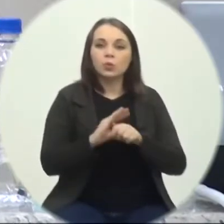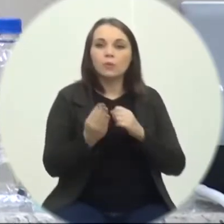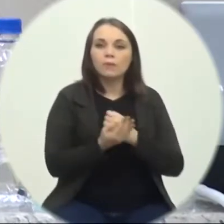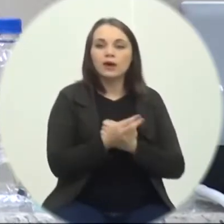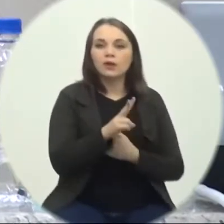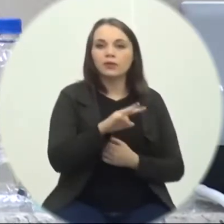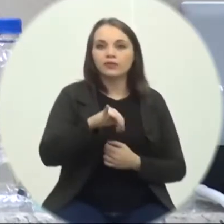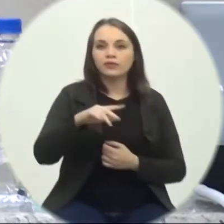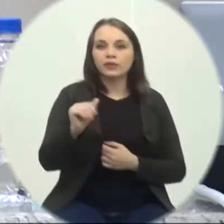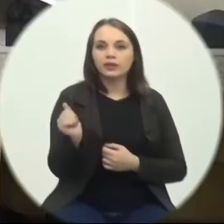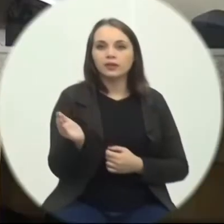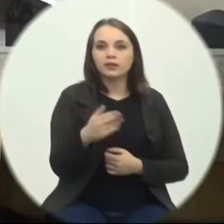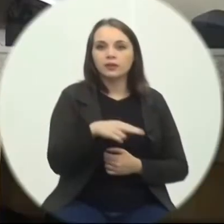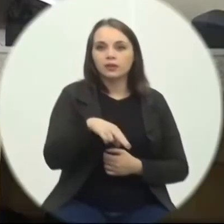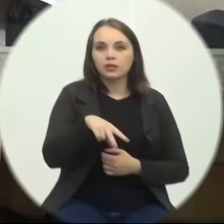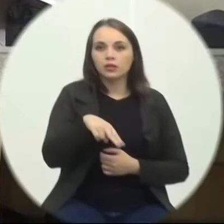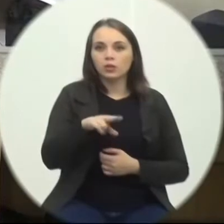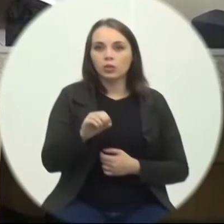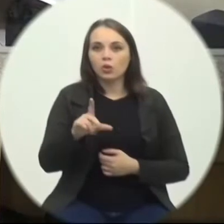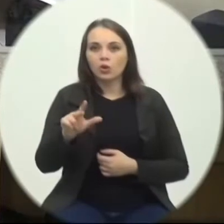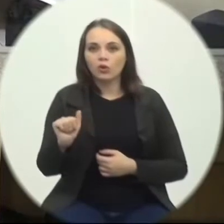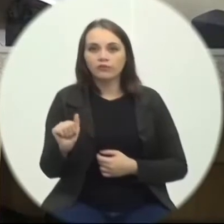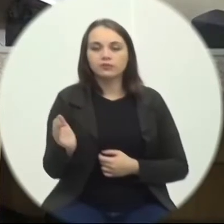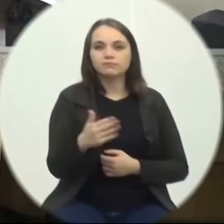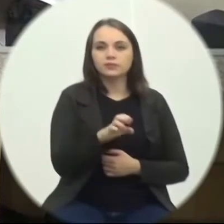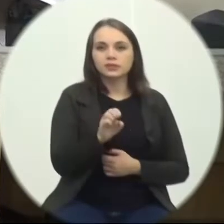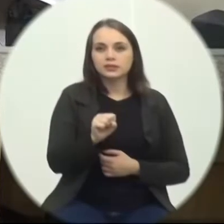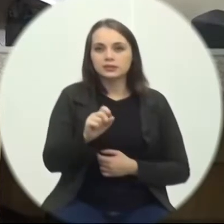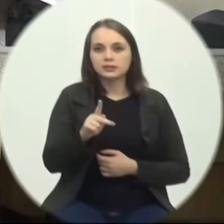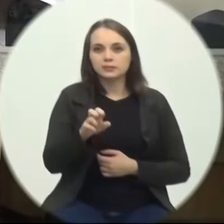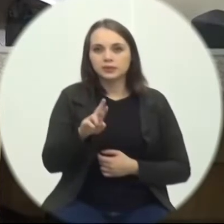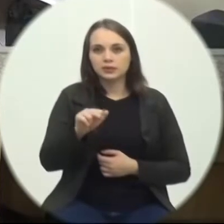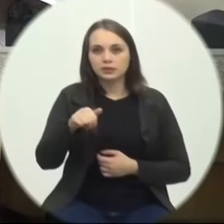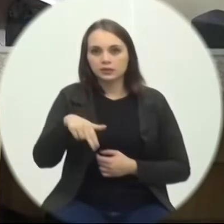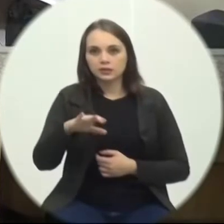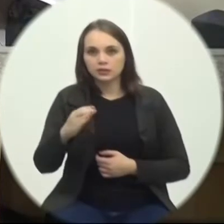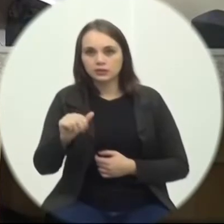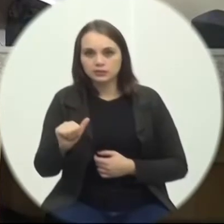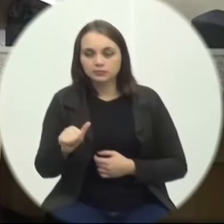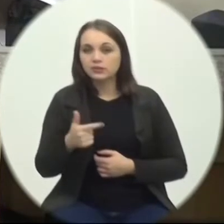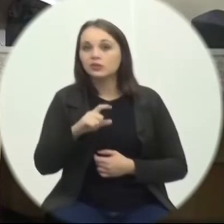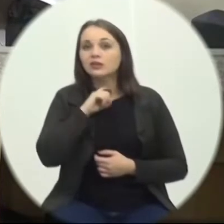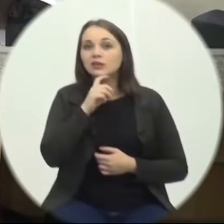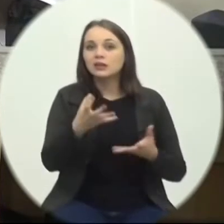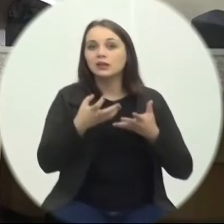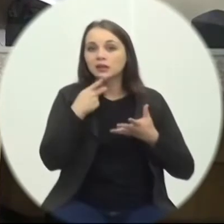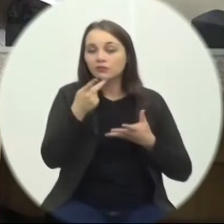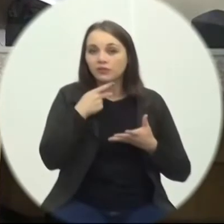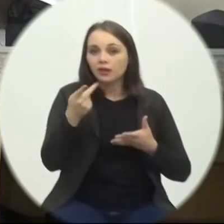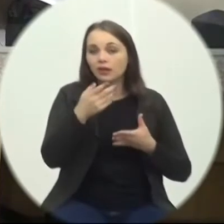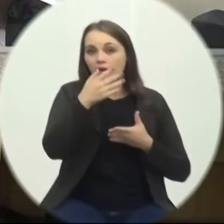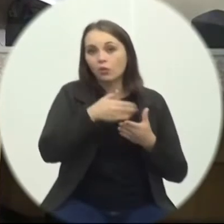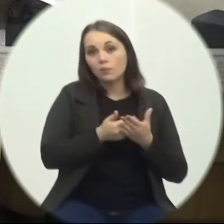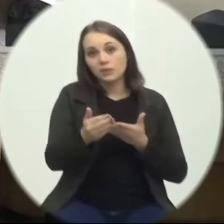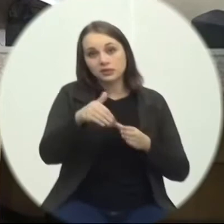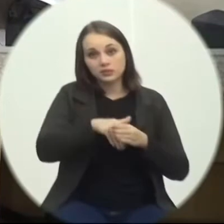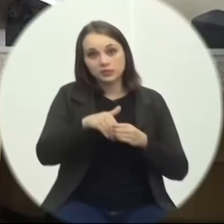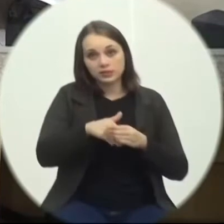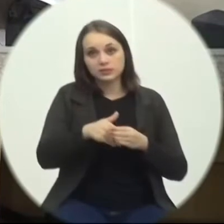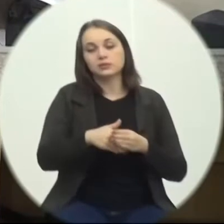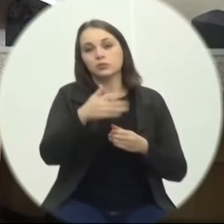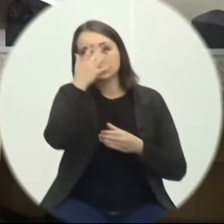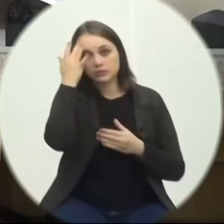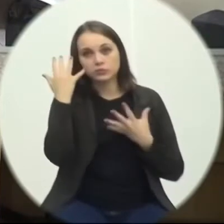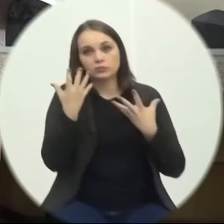Requerimento Está em discussão Não havendo Quem queira discutir Está em votação Favorável Permaneça Como estão Os contrários Se manifestem Aprovado por